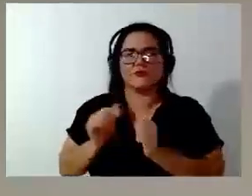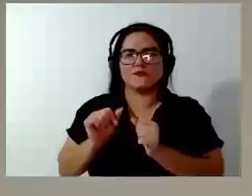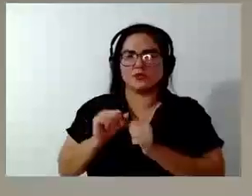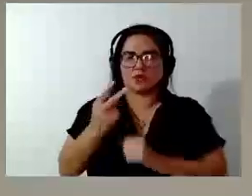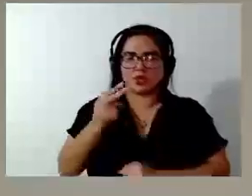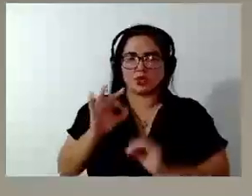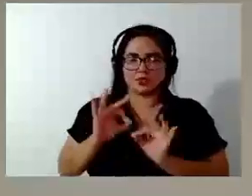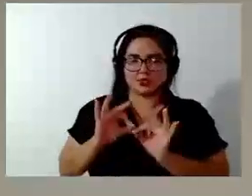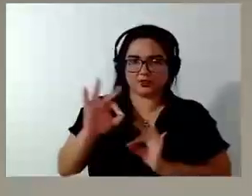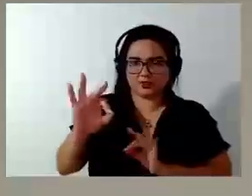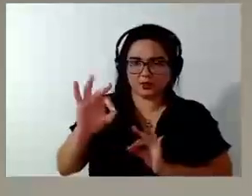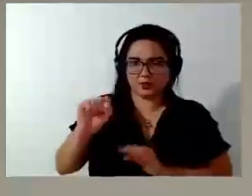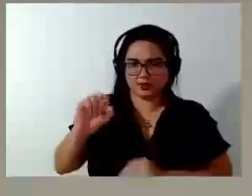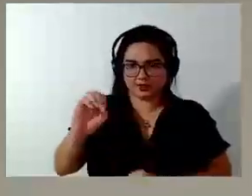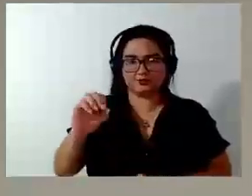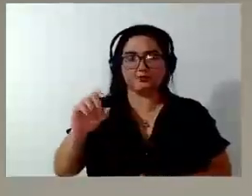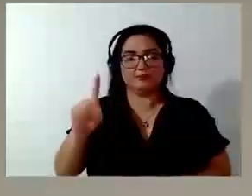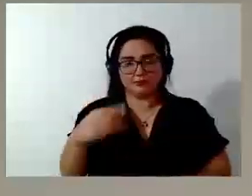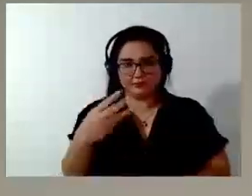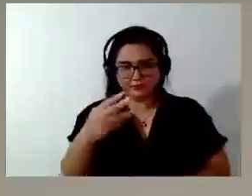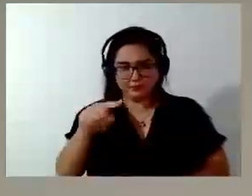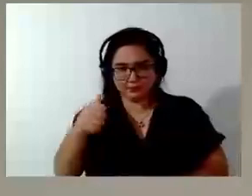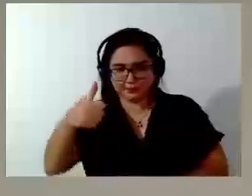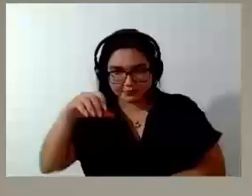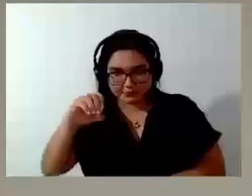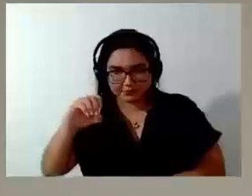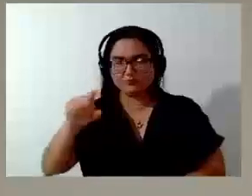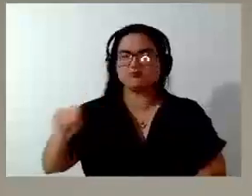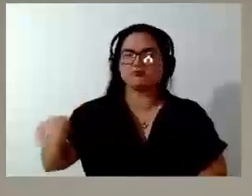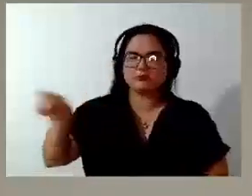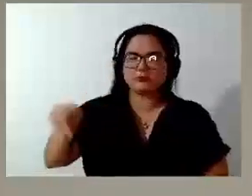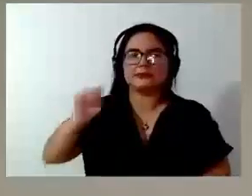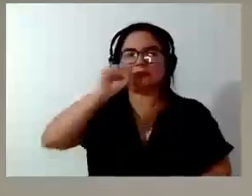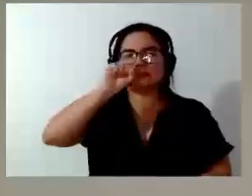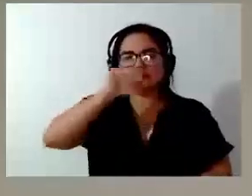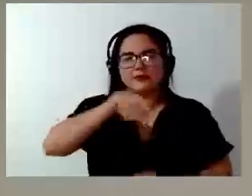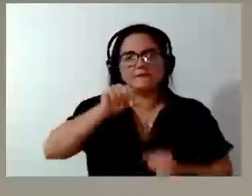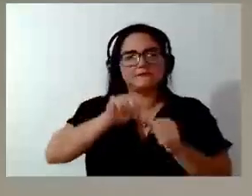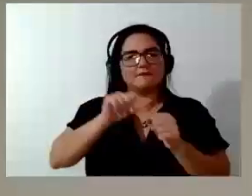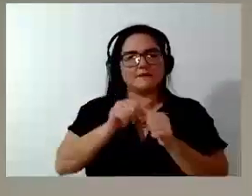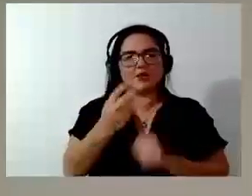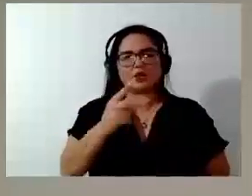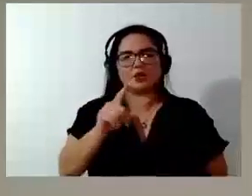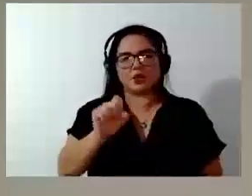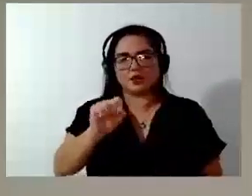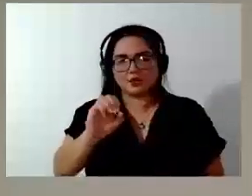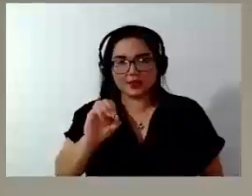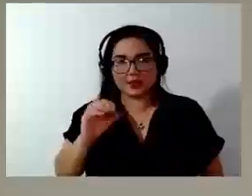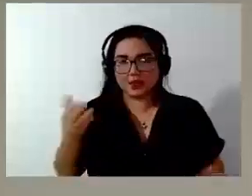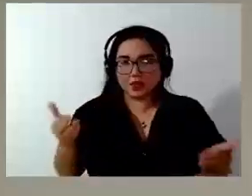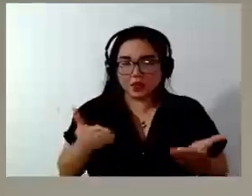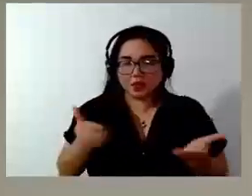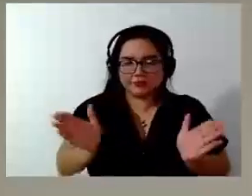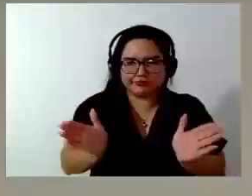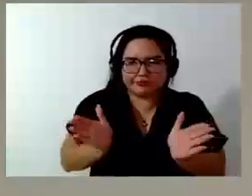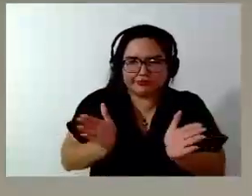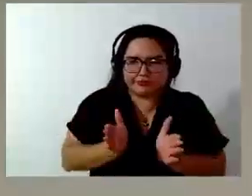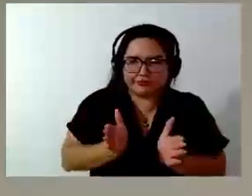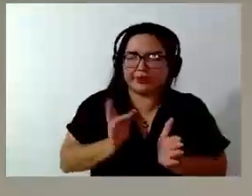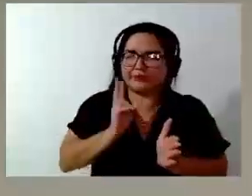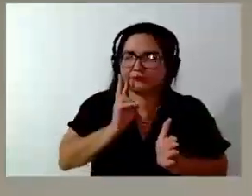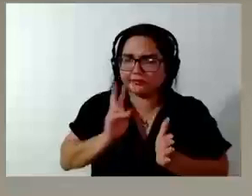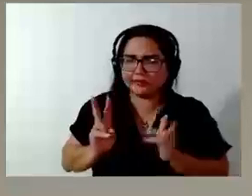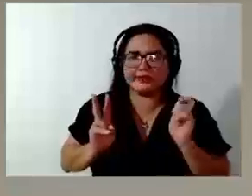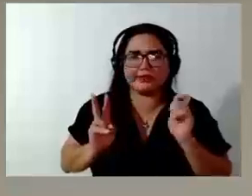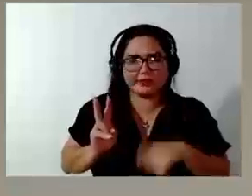e sim com 3,10 metros. E, realmente, eles bateram o pé, fizeram com 2,80 metros. Hoje ficou estreito, é visível a todo mundo.